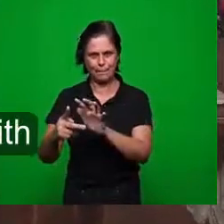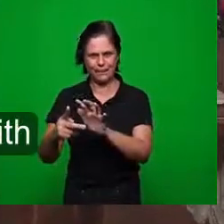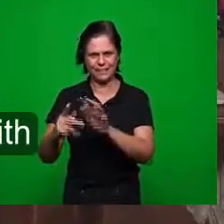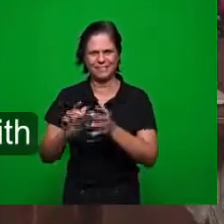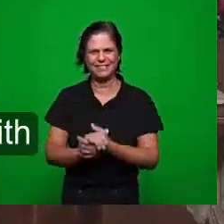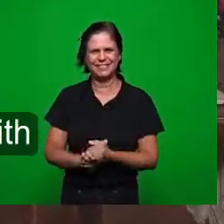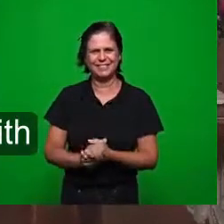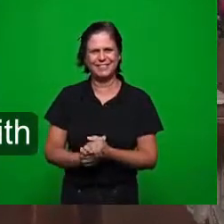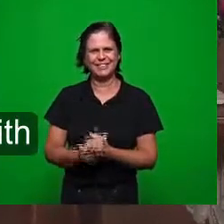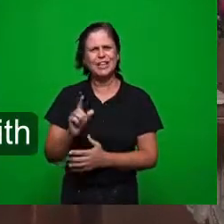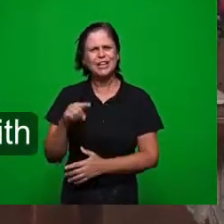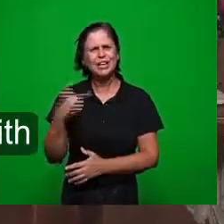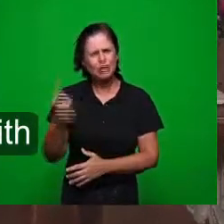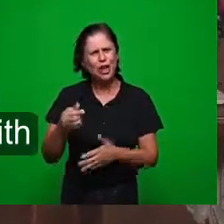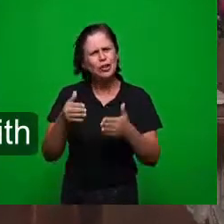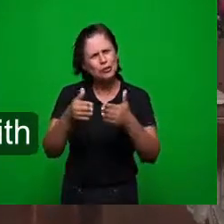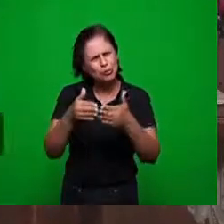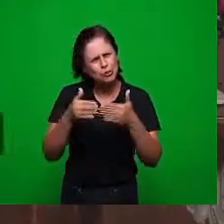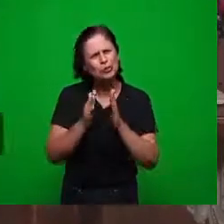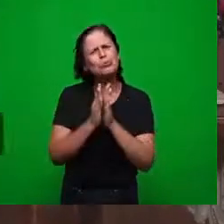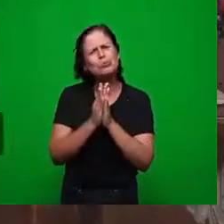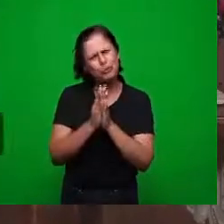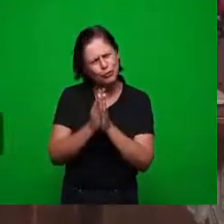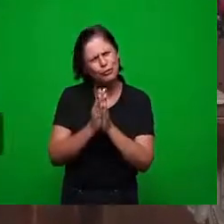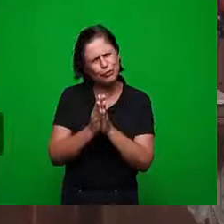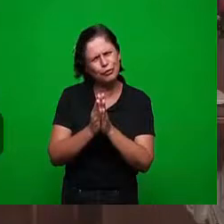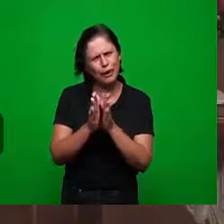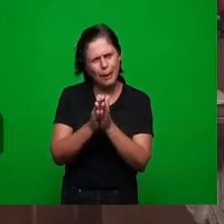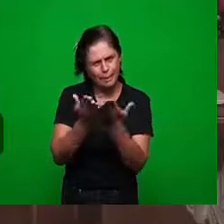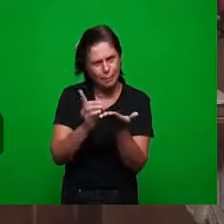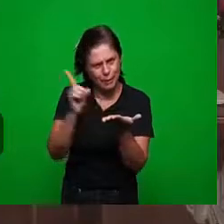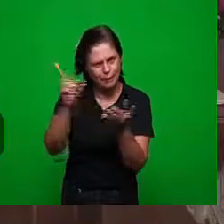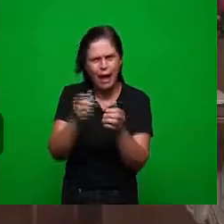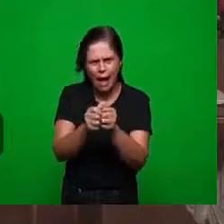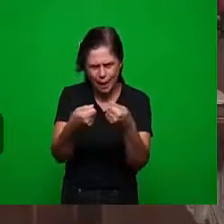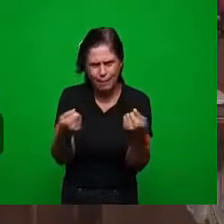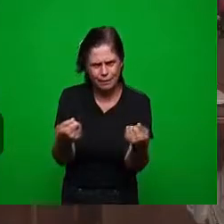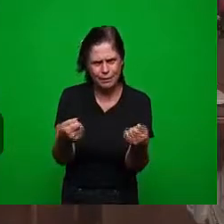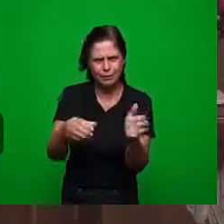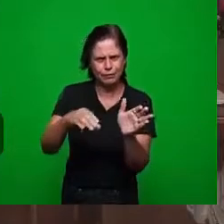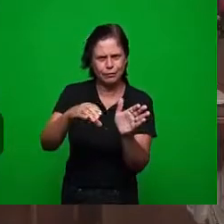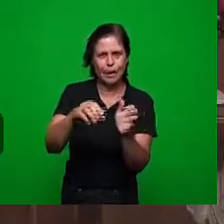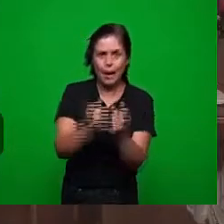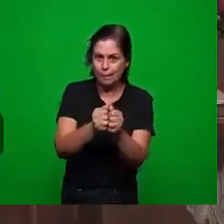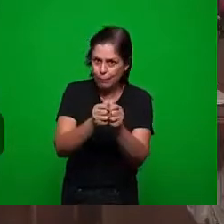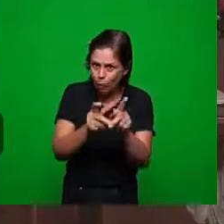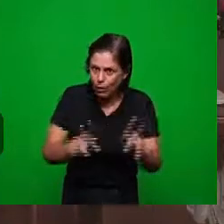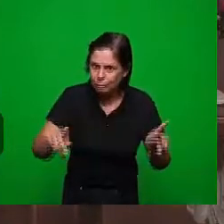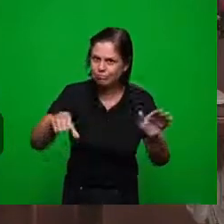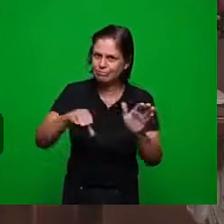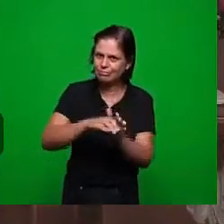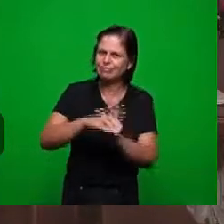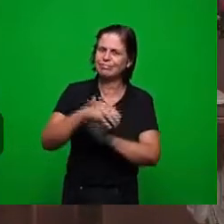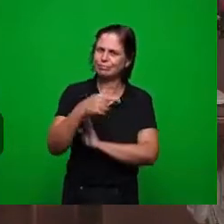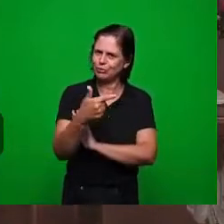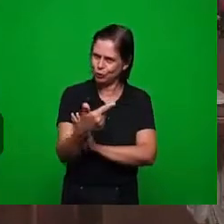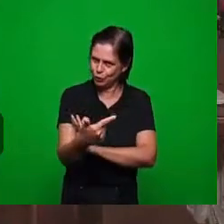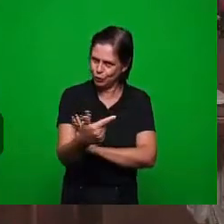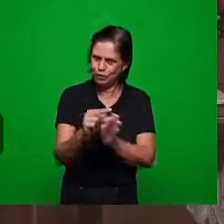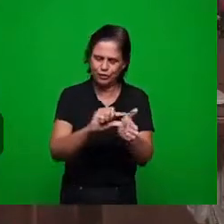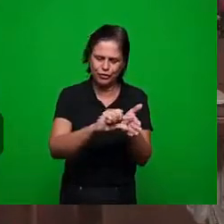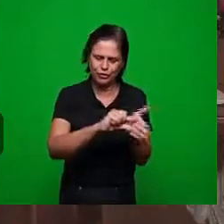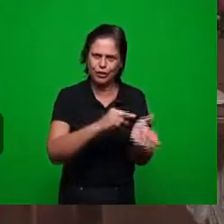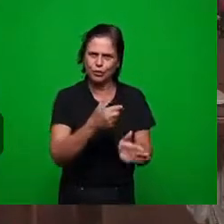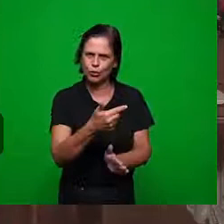já recomendamos os irmãos estarem com as suas Bíblias já abertas no capítulo 2 de Apocalipse, do versículo